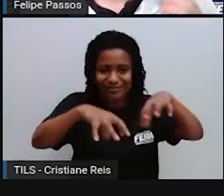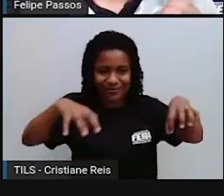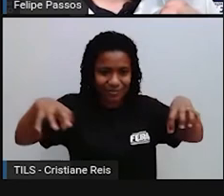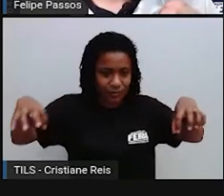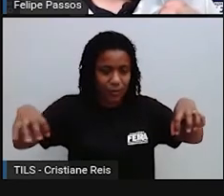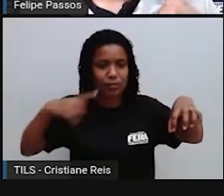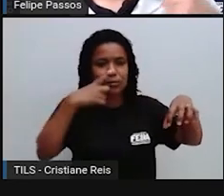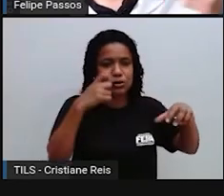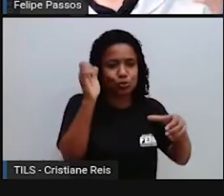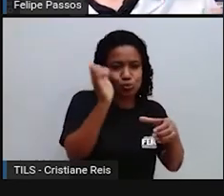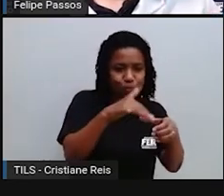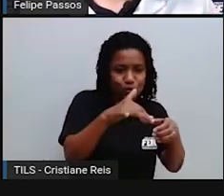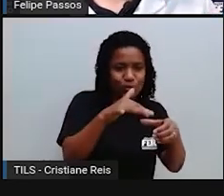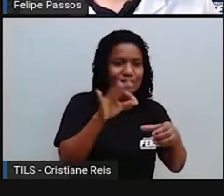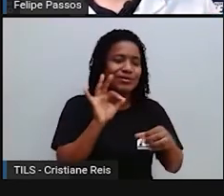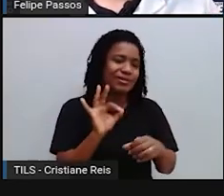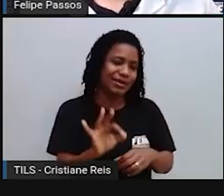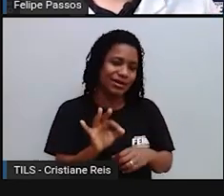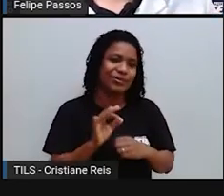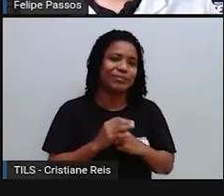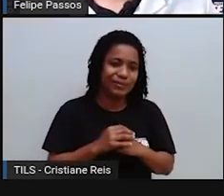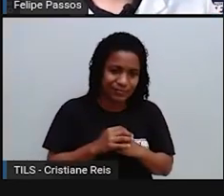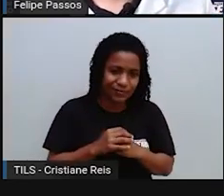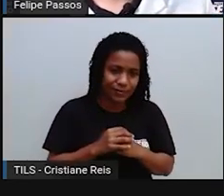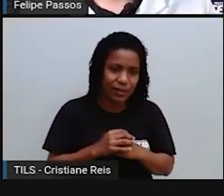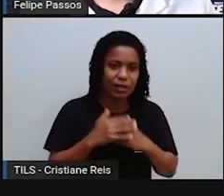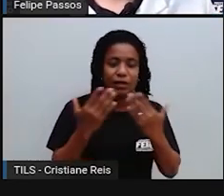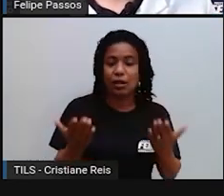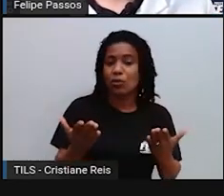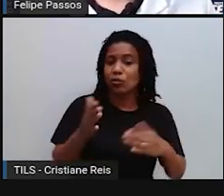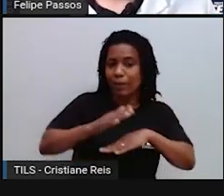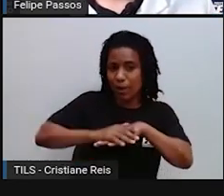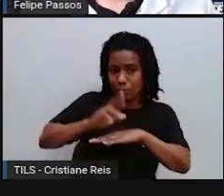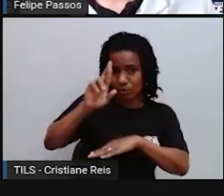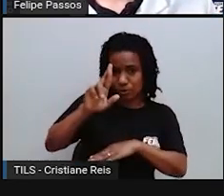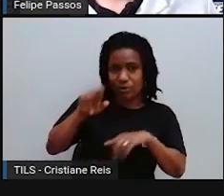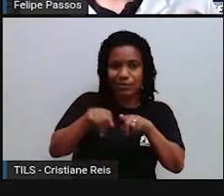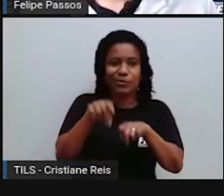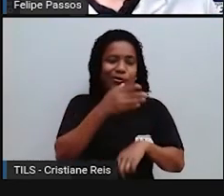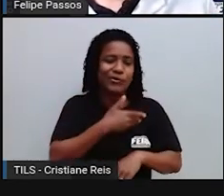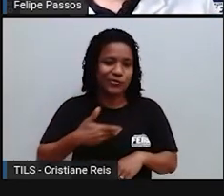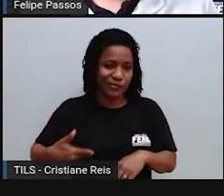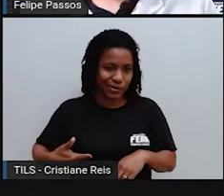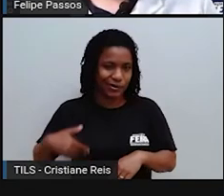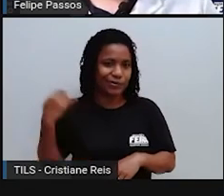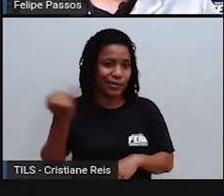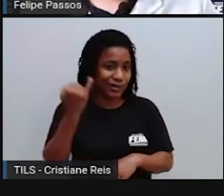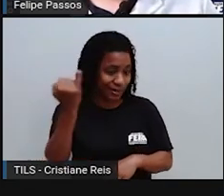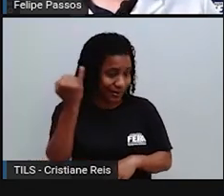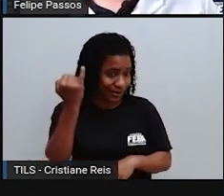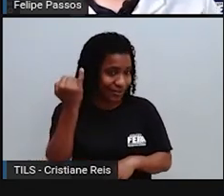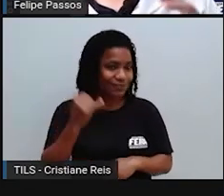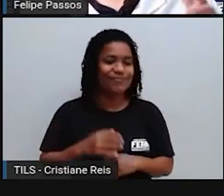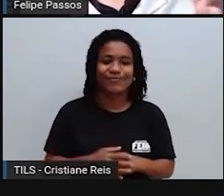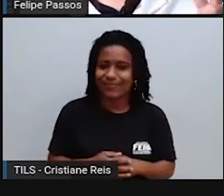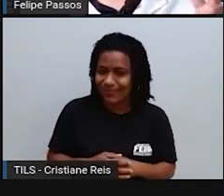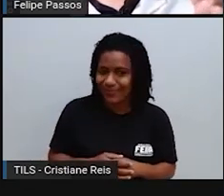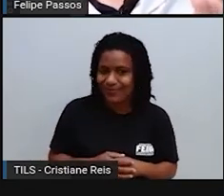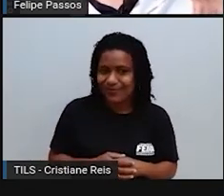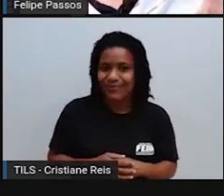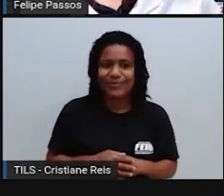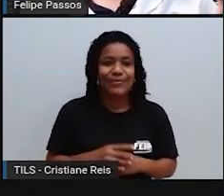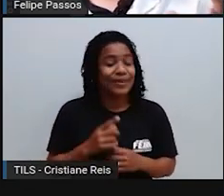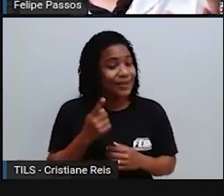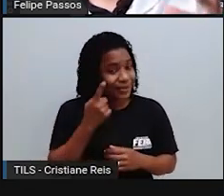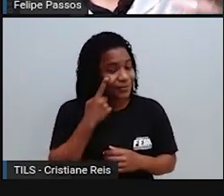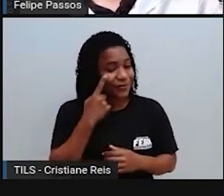parte da gente, mas as instituições, os governos também têm que fazer a parte deles. Objetivo 16, que na verdade